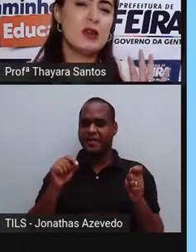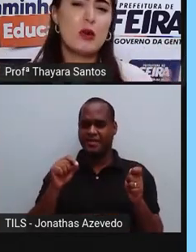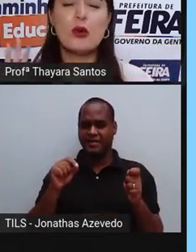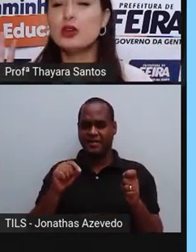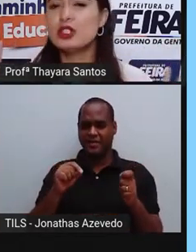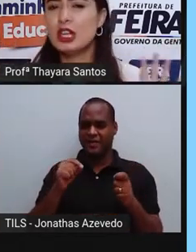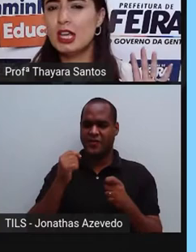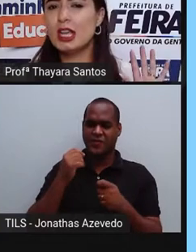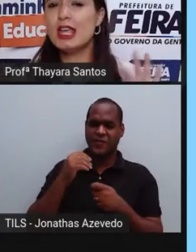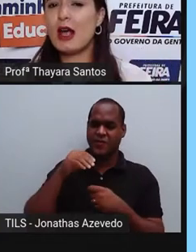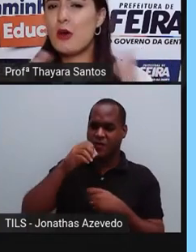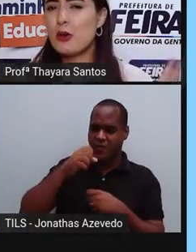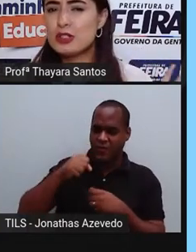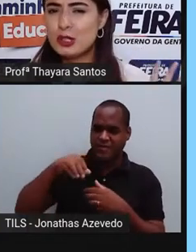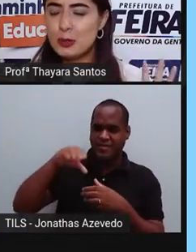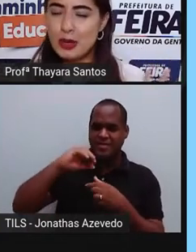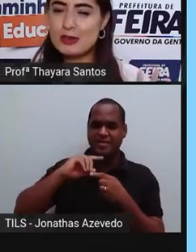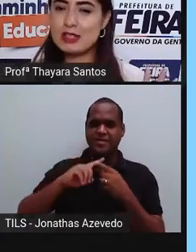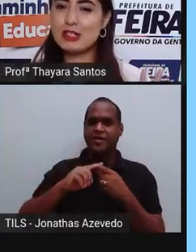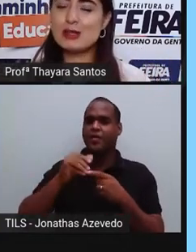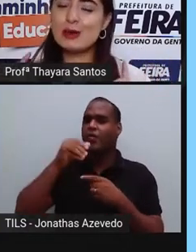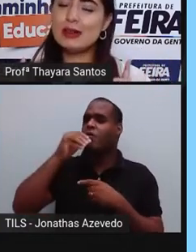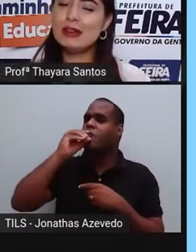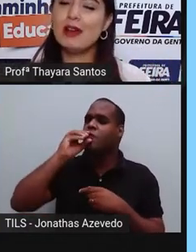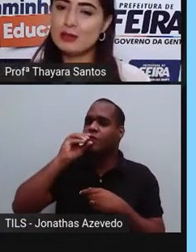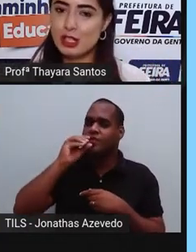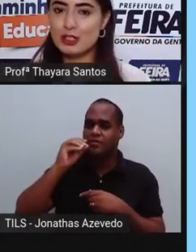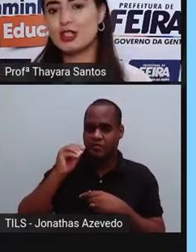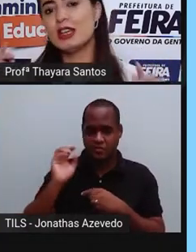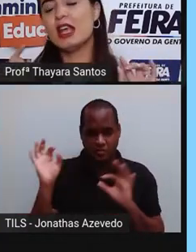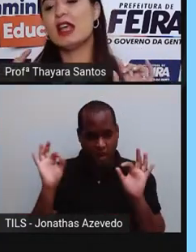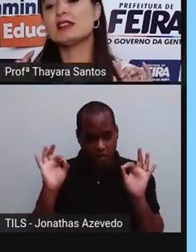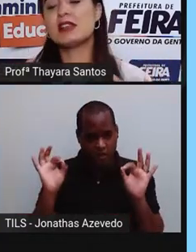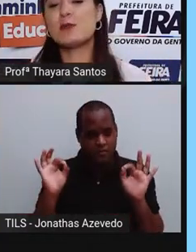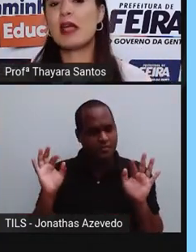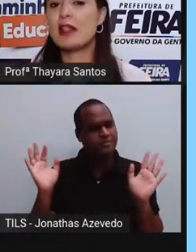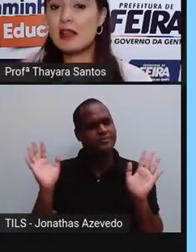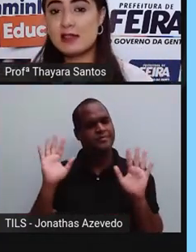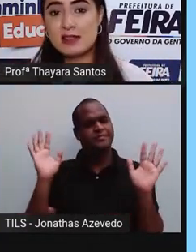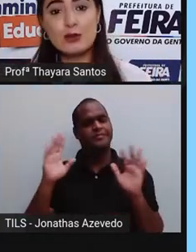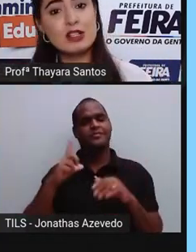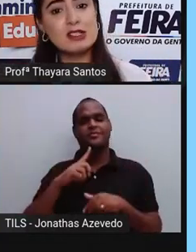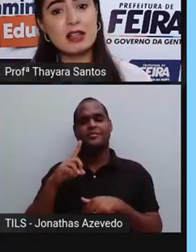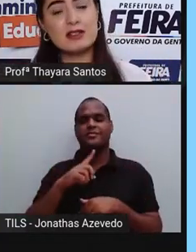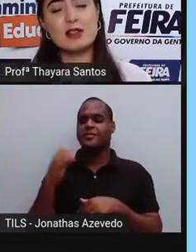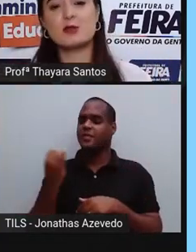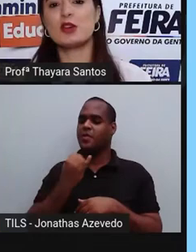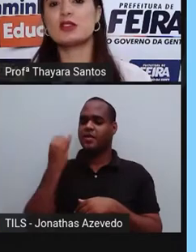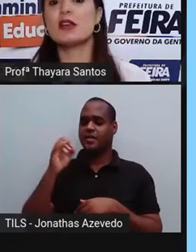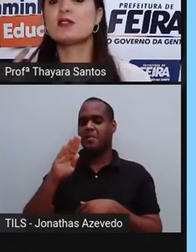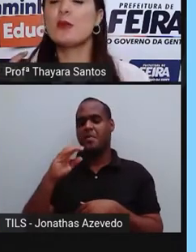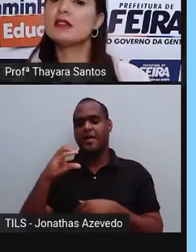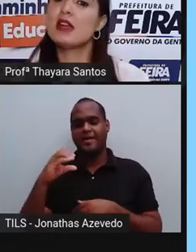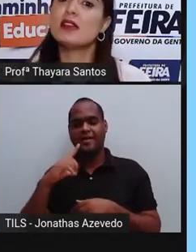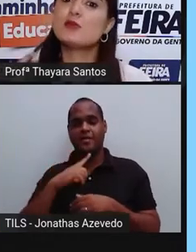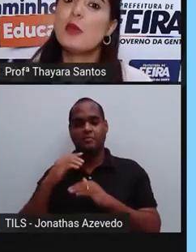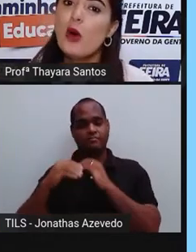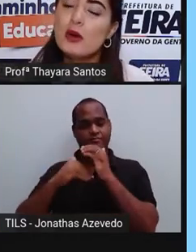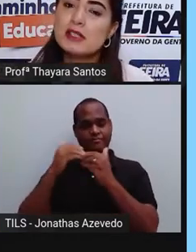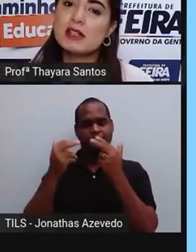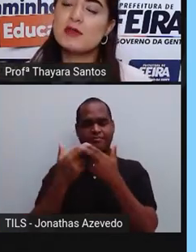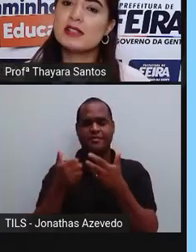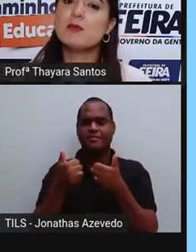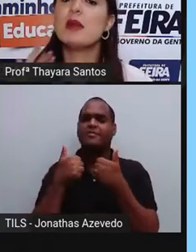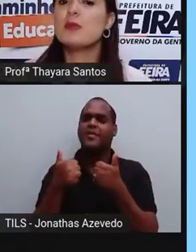iogurte e acute por causa disso? Não, gente. Essas bactérias que são utilizadas nesse processo são bactérias